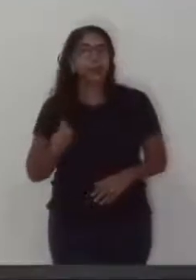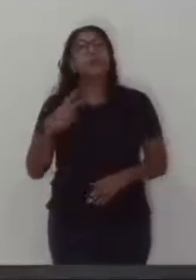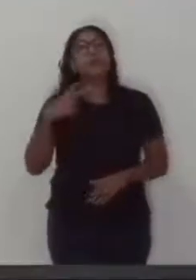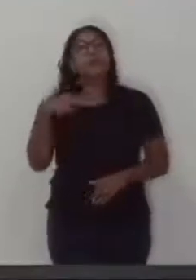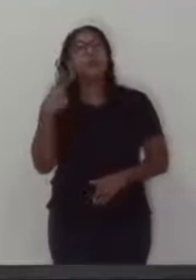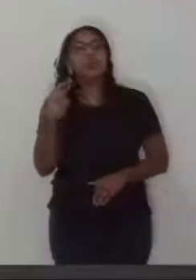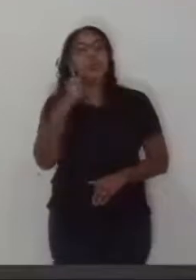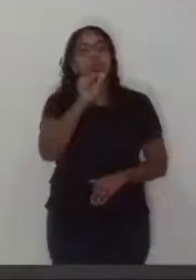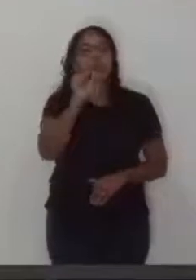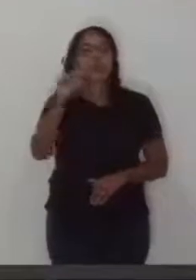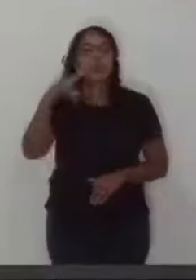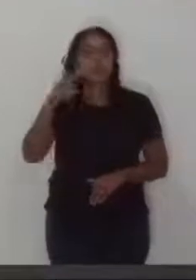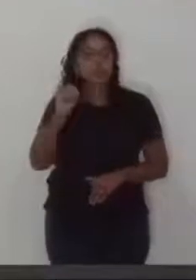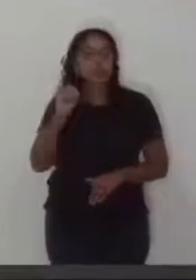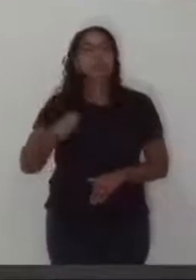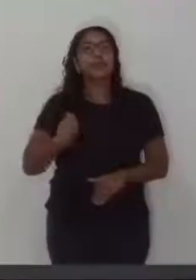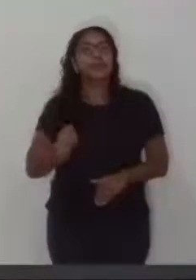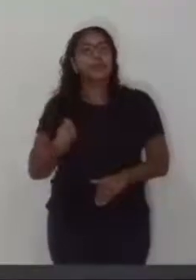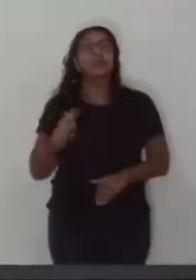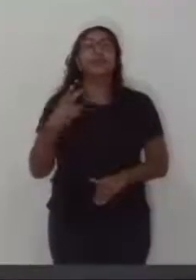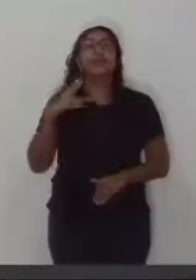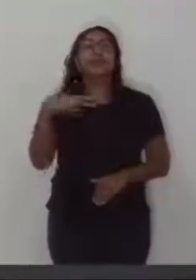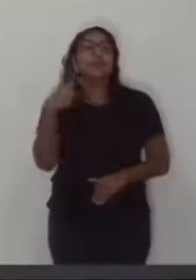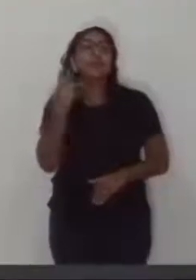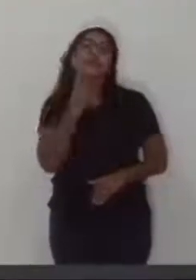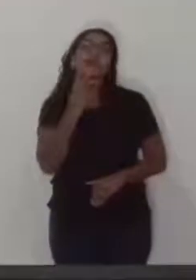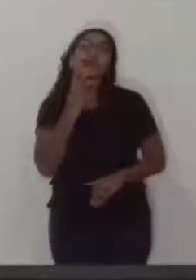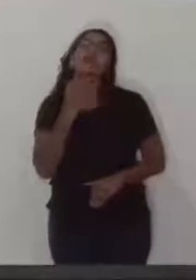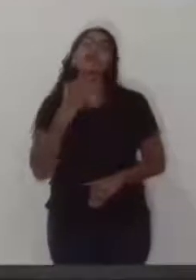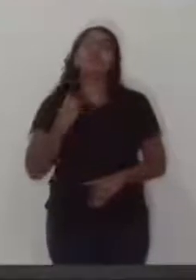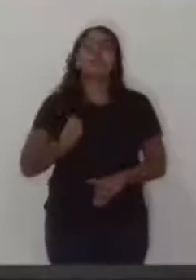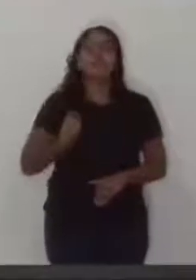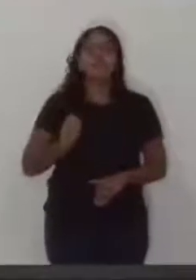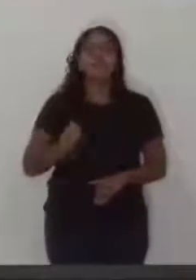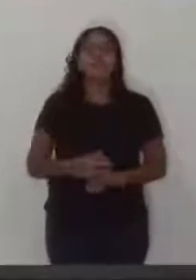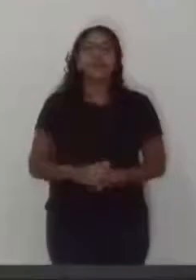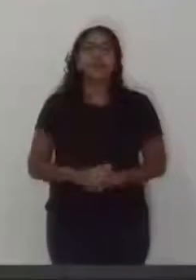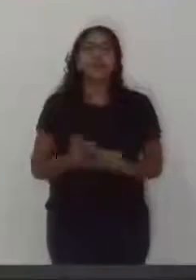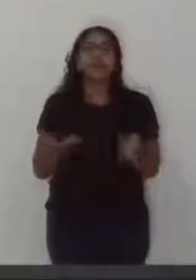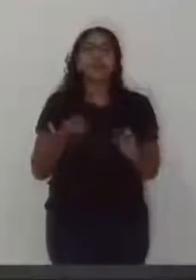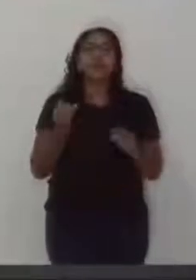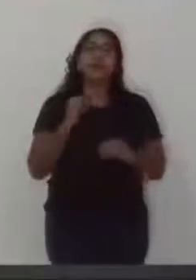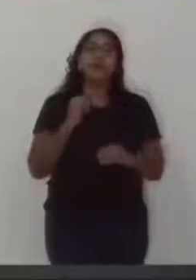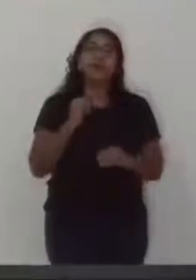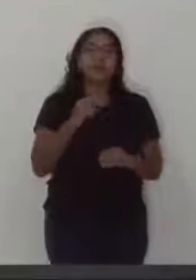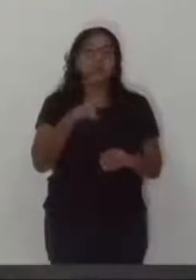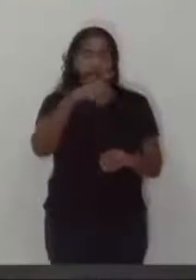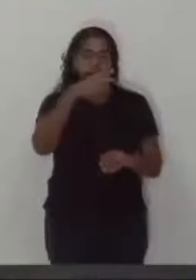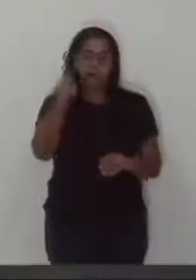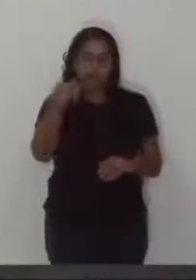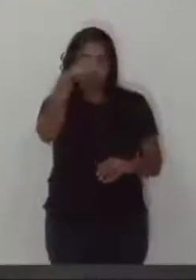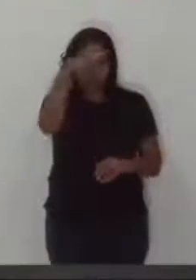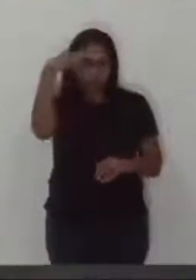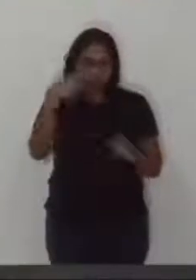Sandro Rebeca. Presente. Vereador Valdir Barreto. Presente. Consta a presença do vereador Edson PC.